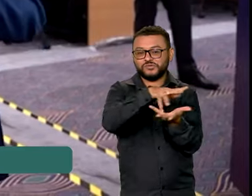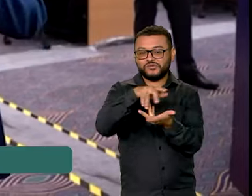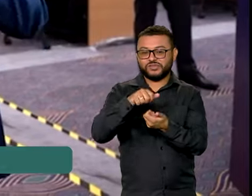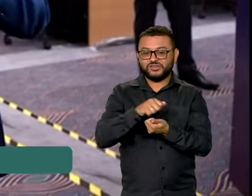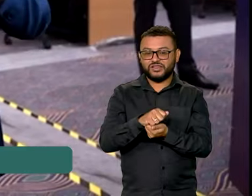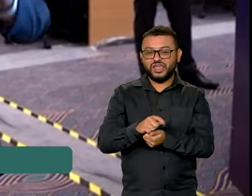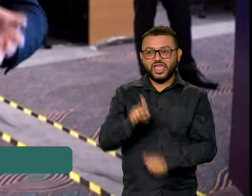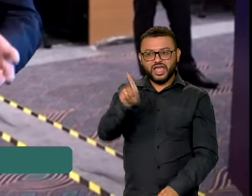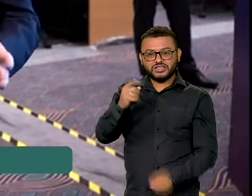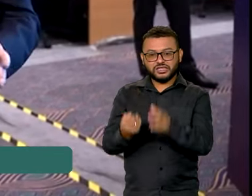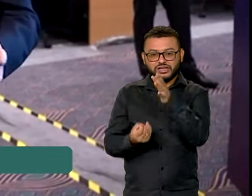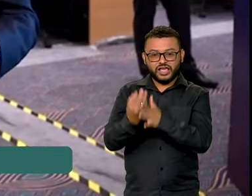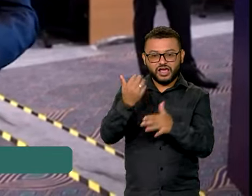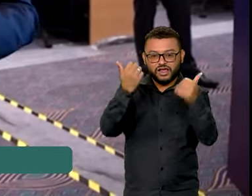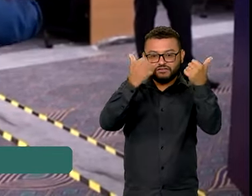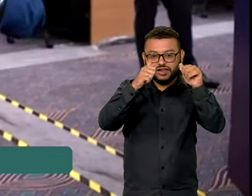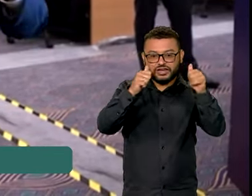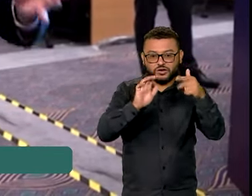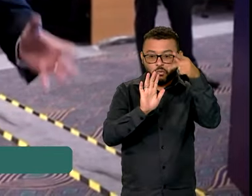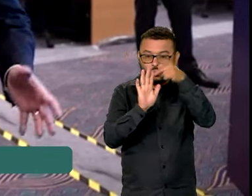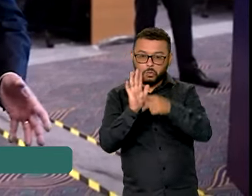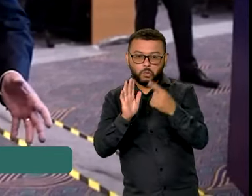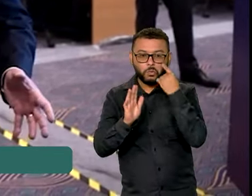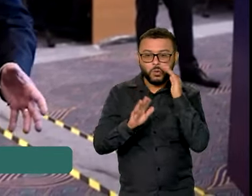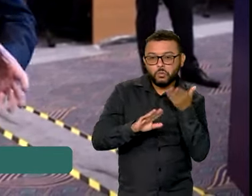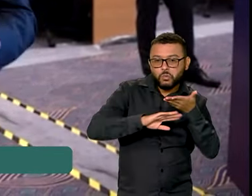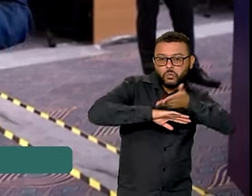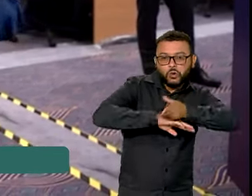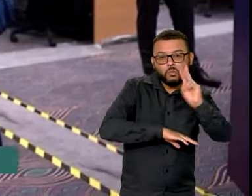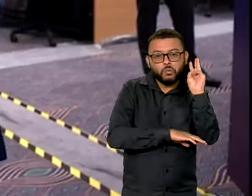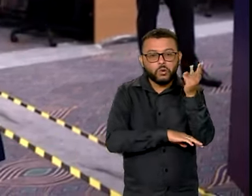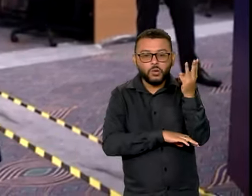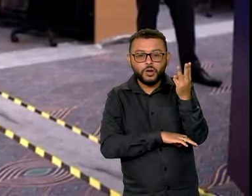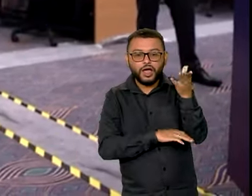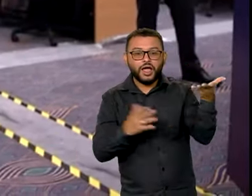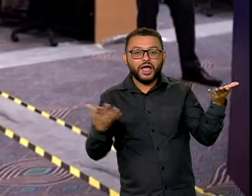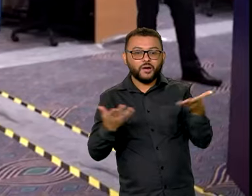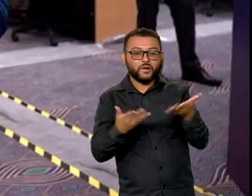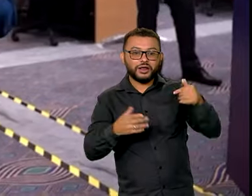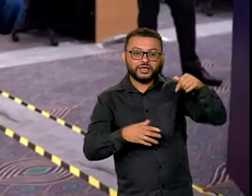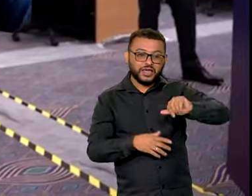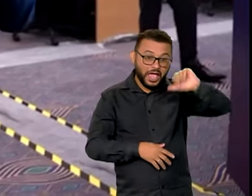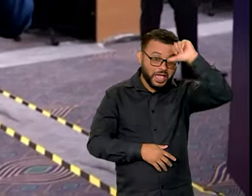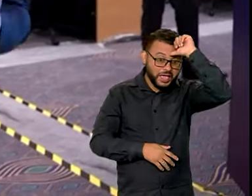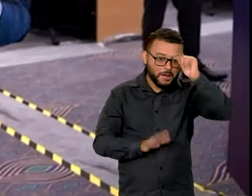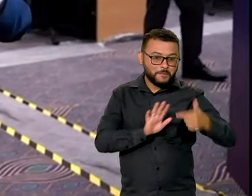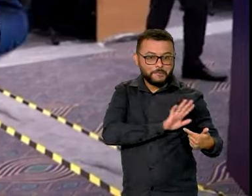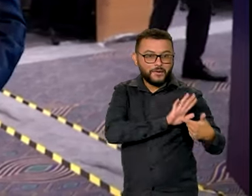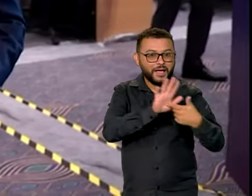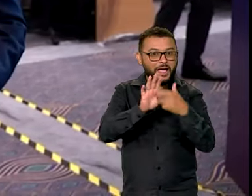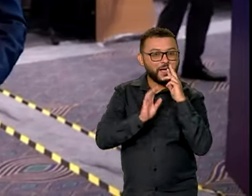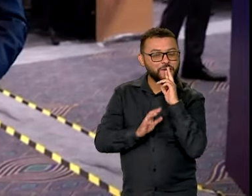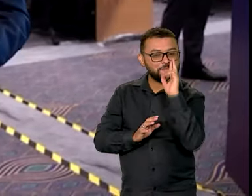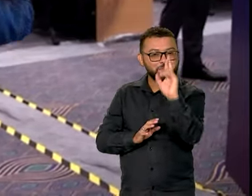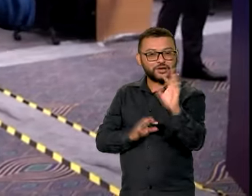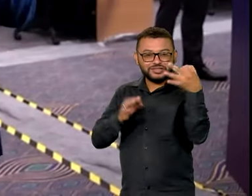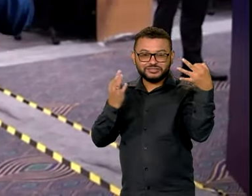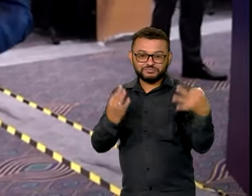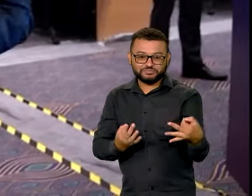Eles fizeram uma análise dos projetos, foram ao Maranhão, e agora aqui em Nova Delhi estão nos apresentando o resultado.